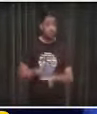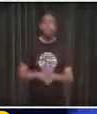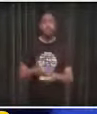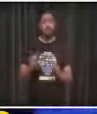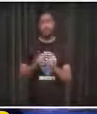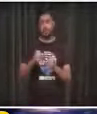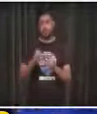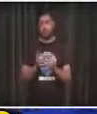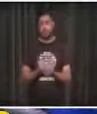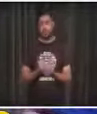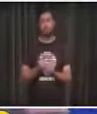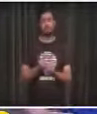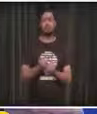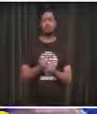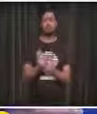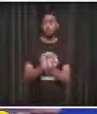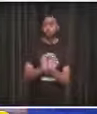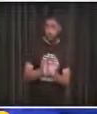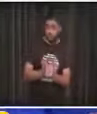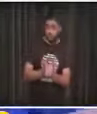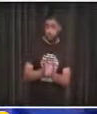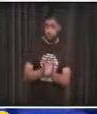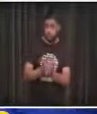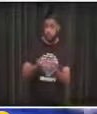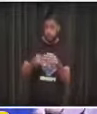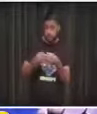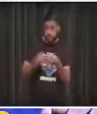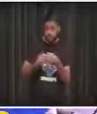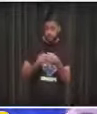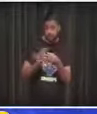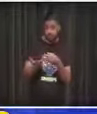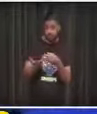social, do grupo social mais próximo de você,